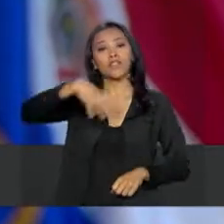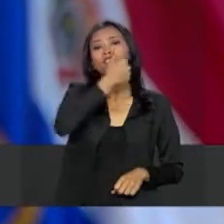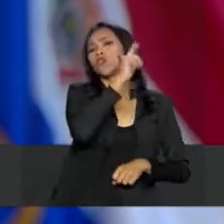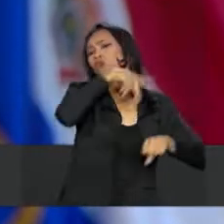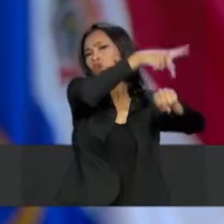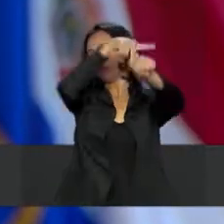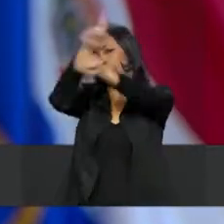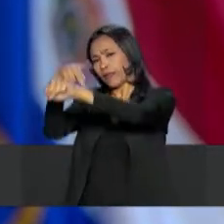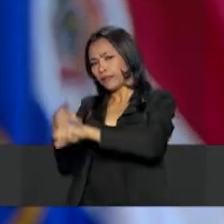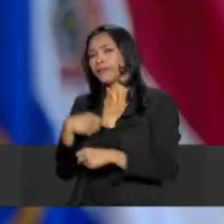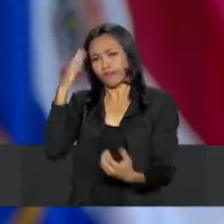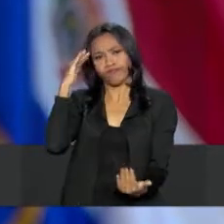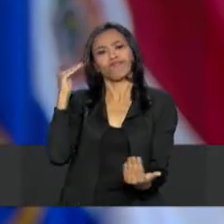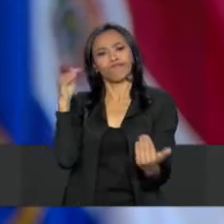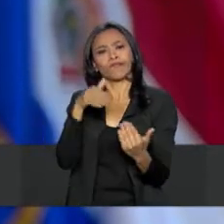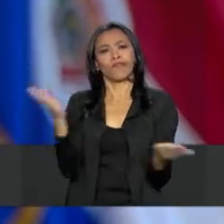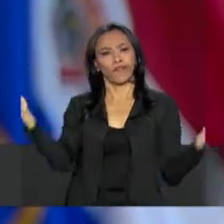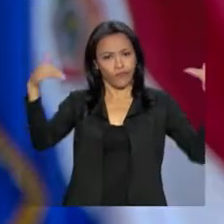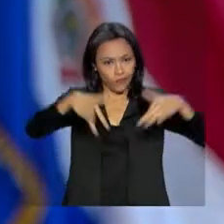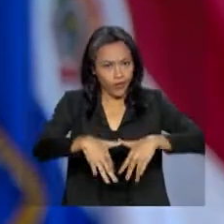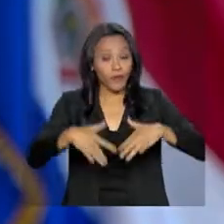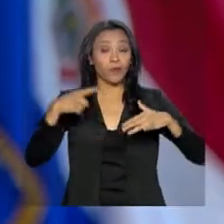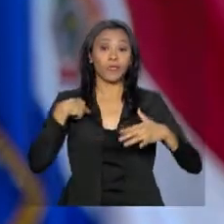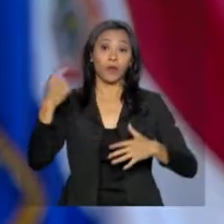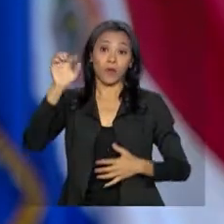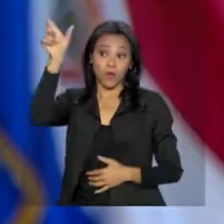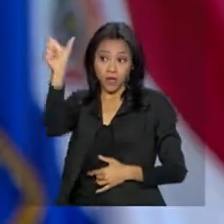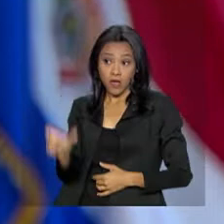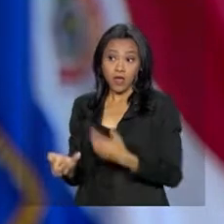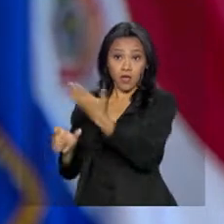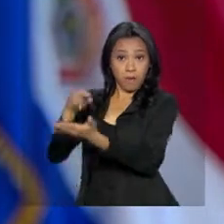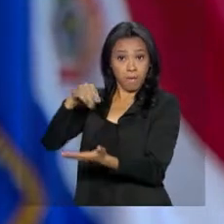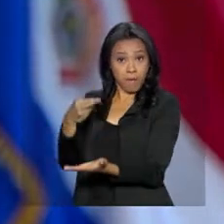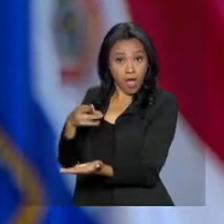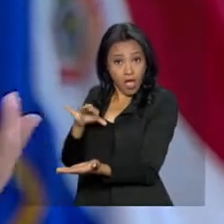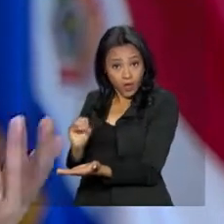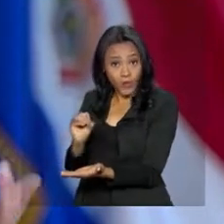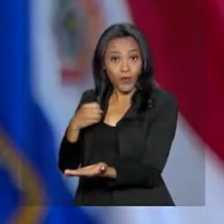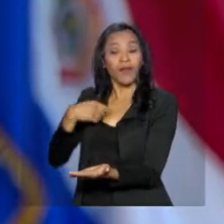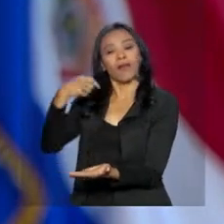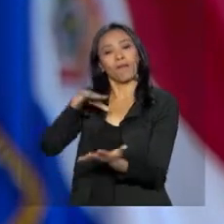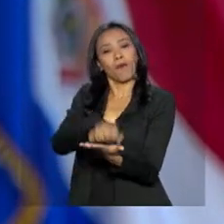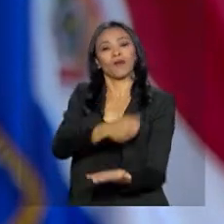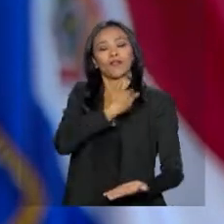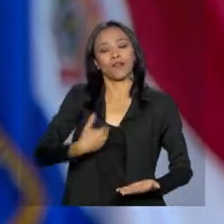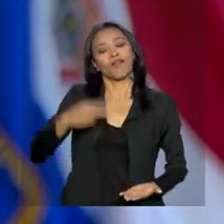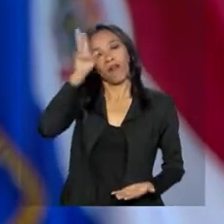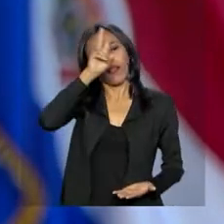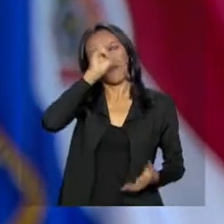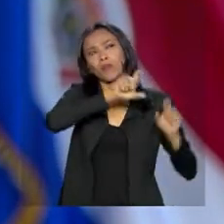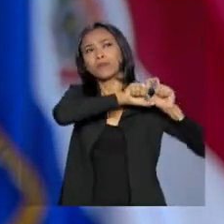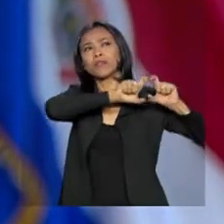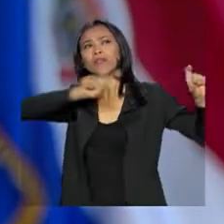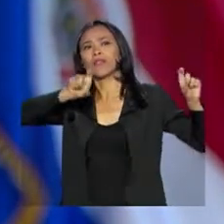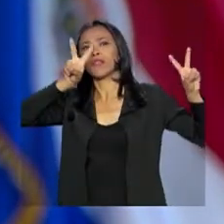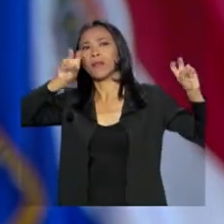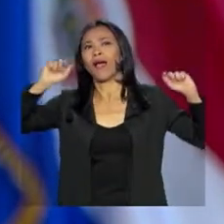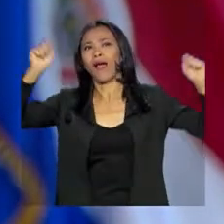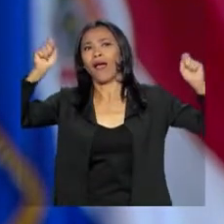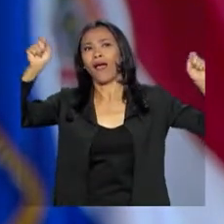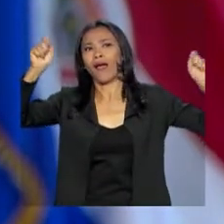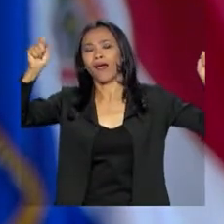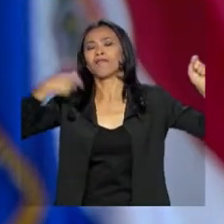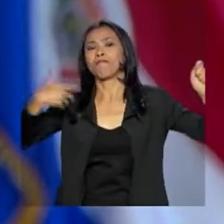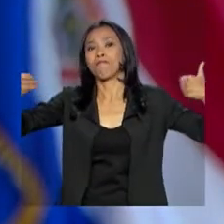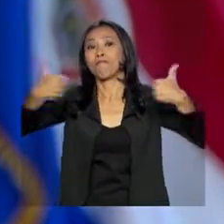presença. Na cerimônia de posse, o presidente paraguaio Mário Benítez disse que vai relembrar o lema da campanha quando dizia que gostaria de